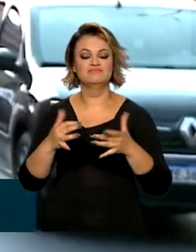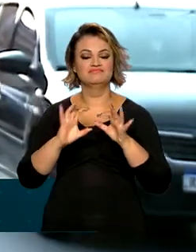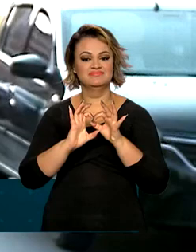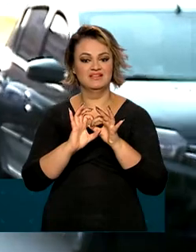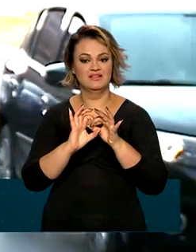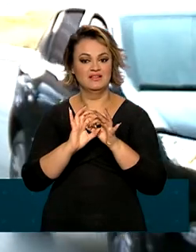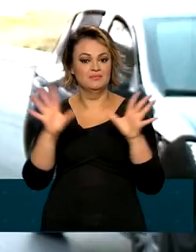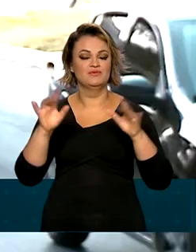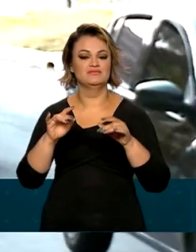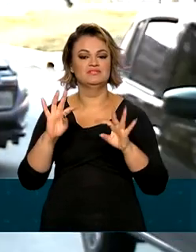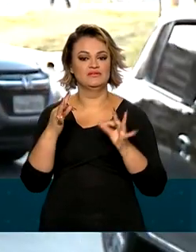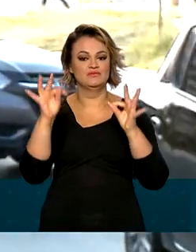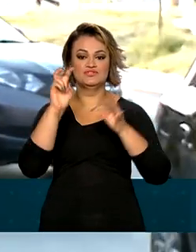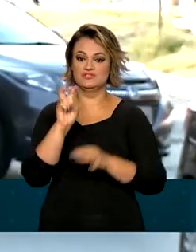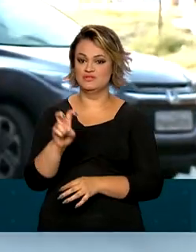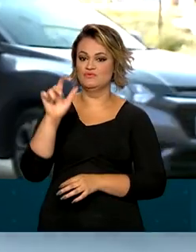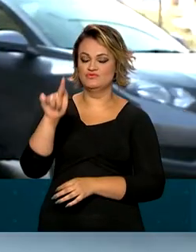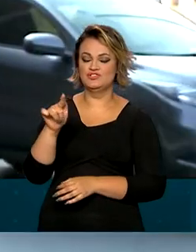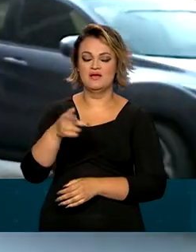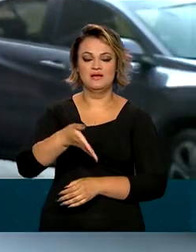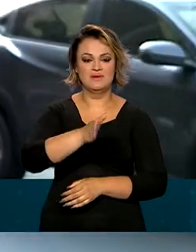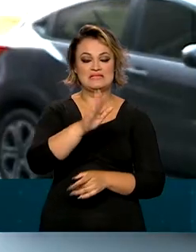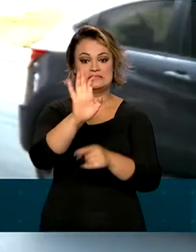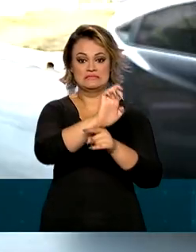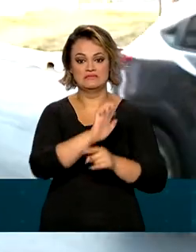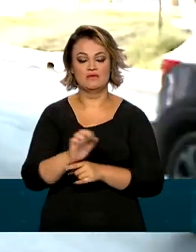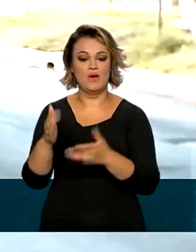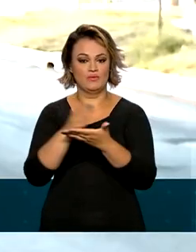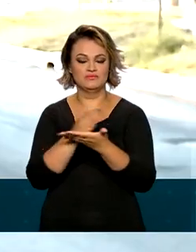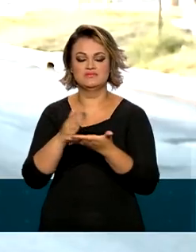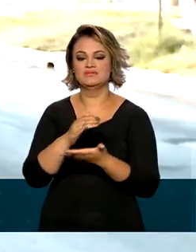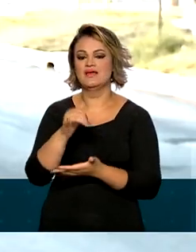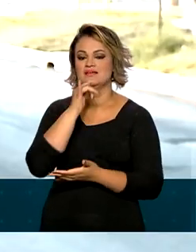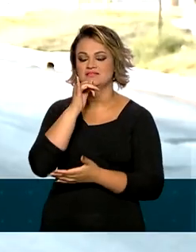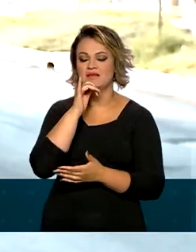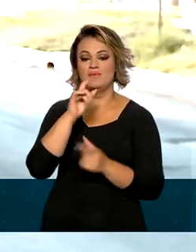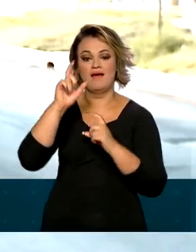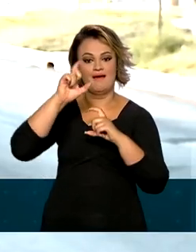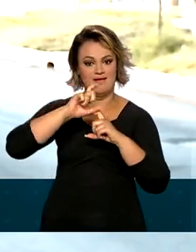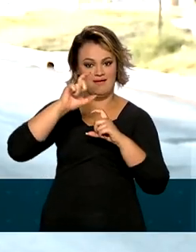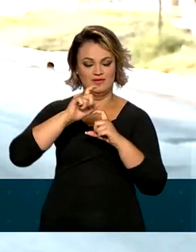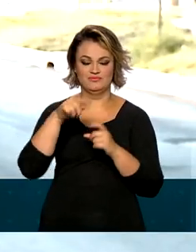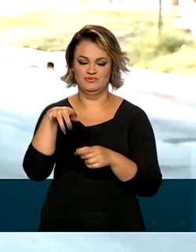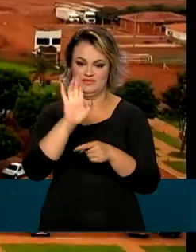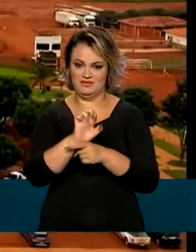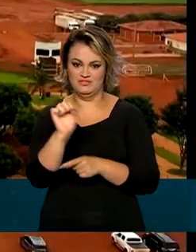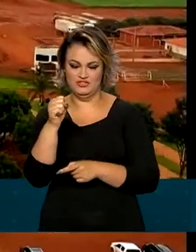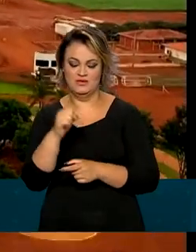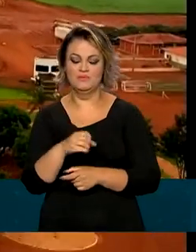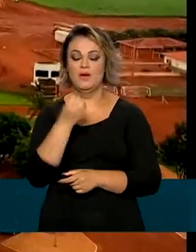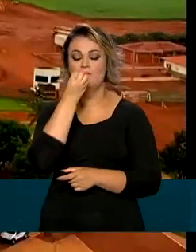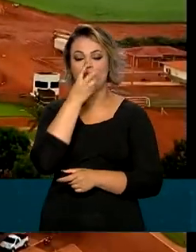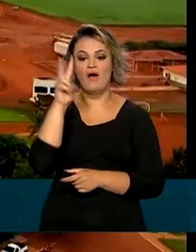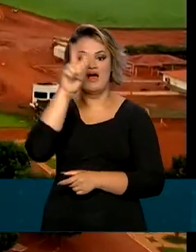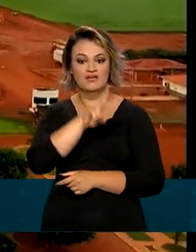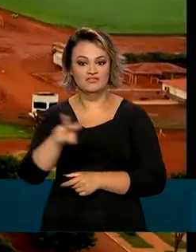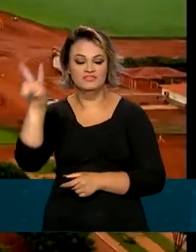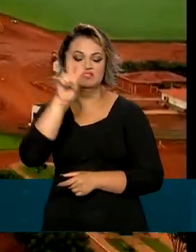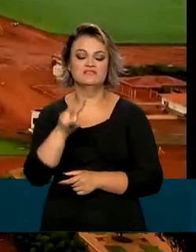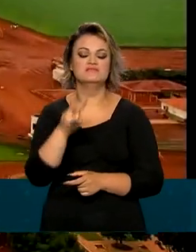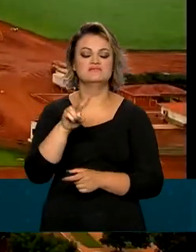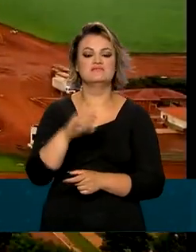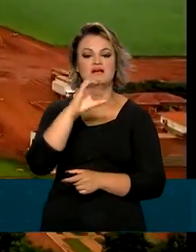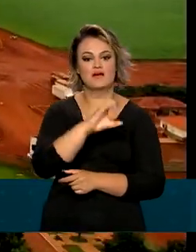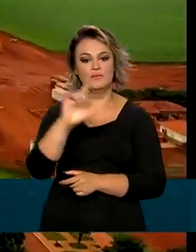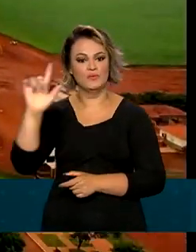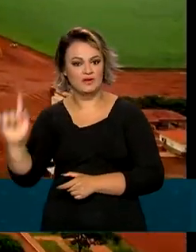tecnologia 5G para algumas capitais. No caso, Aracaju, em Sergipe, Boa Vista, em Roraima, Campo